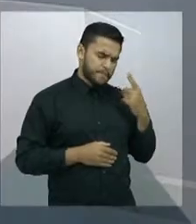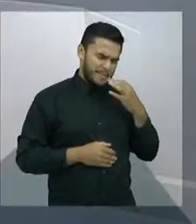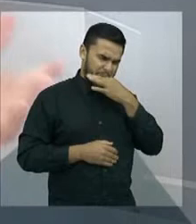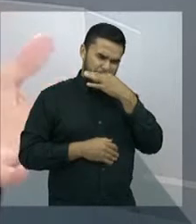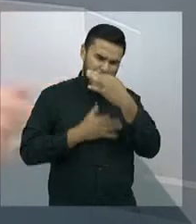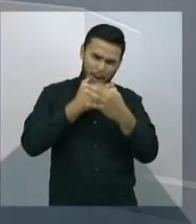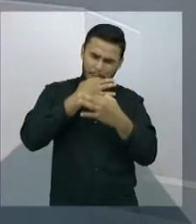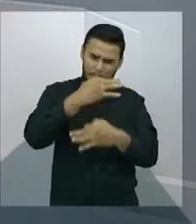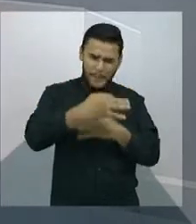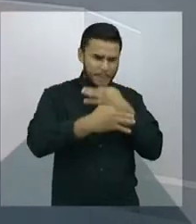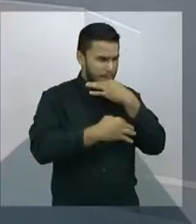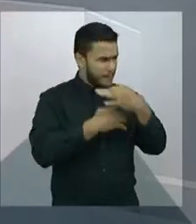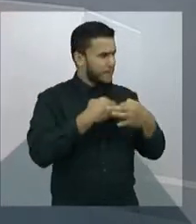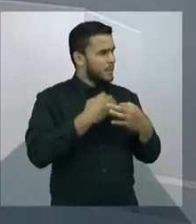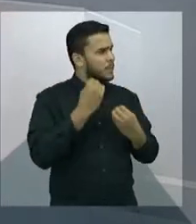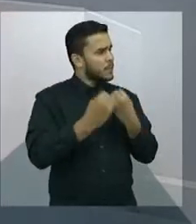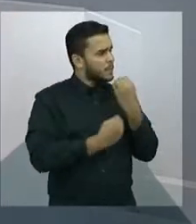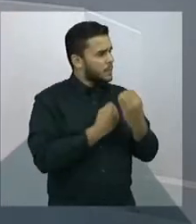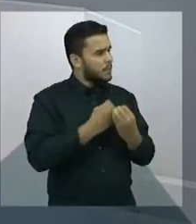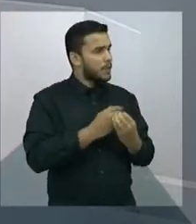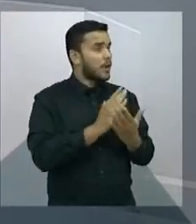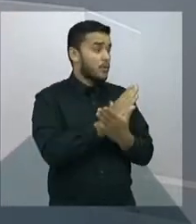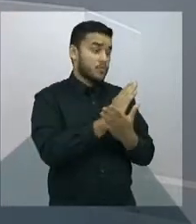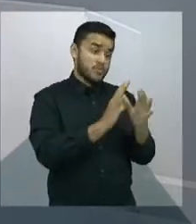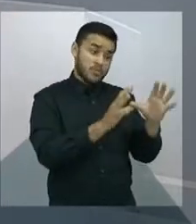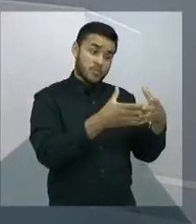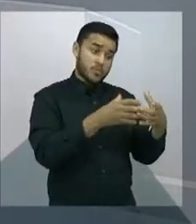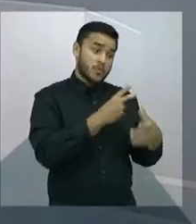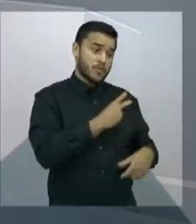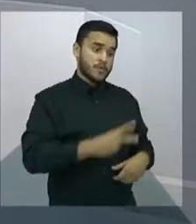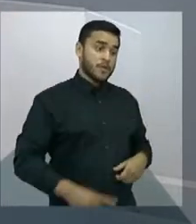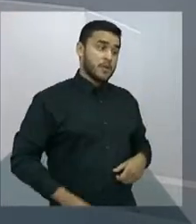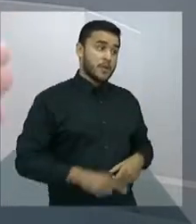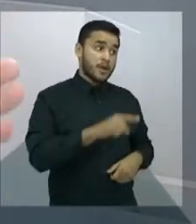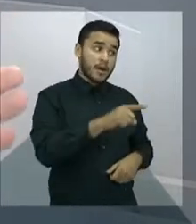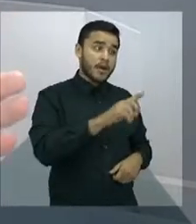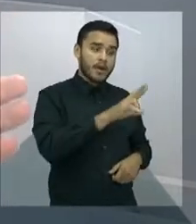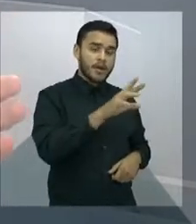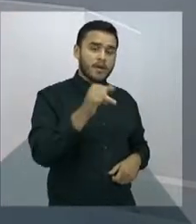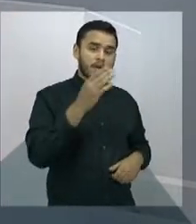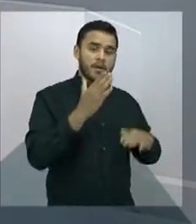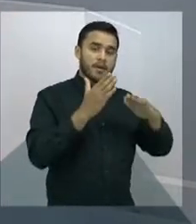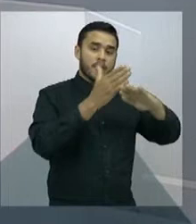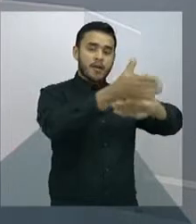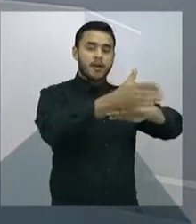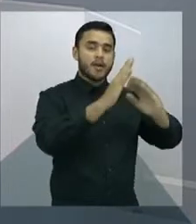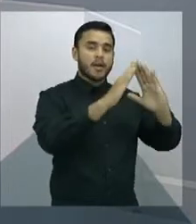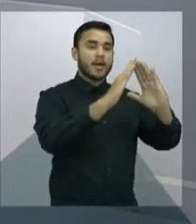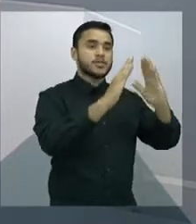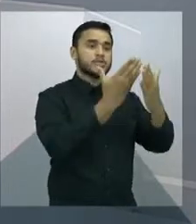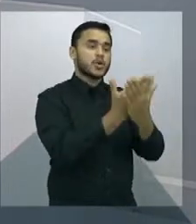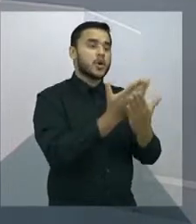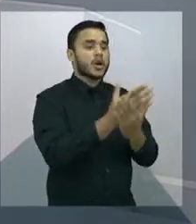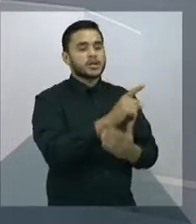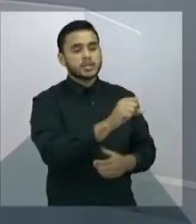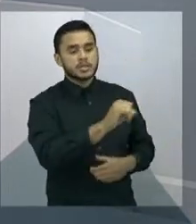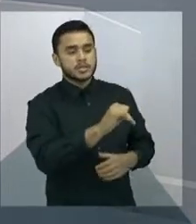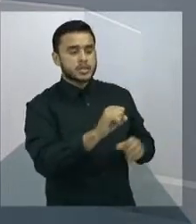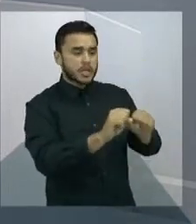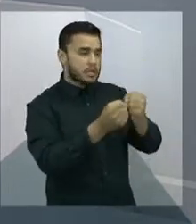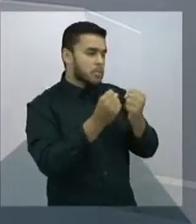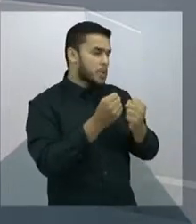um determinado vereador da oposição, ele vai numa escola e vê lá que o bebedor de água está quebrado, que tem uma janela